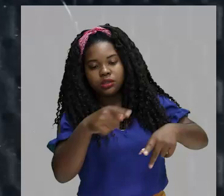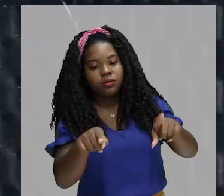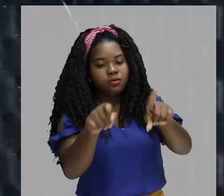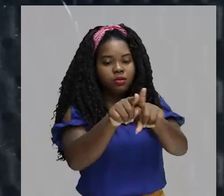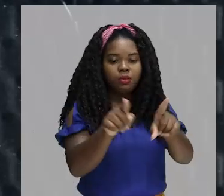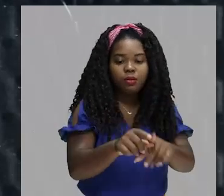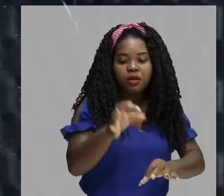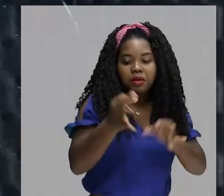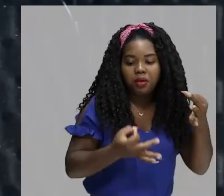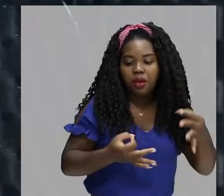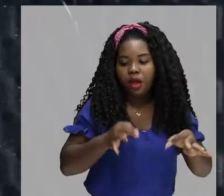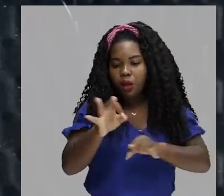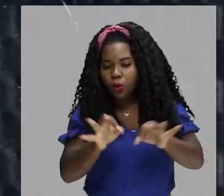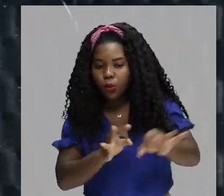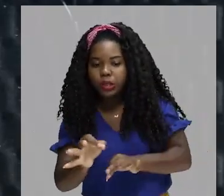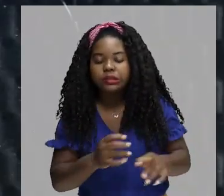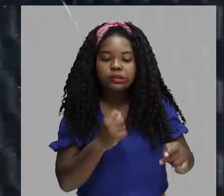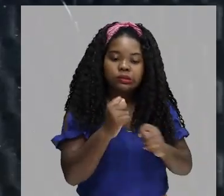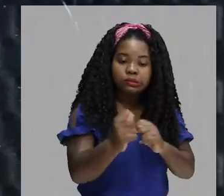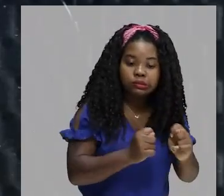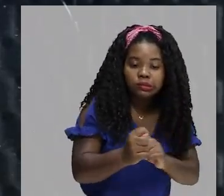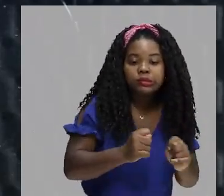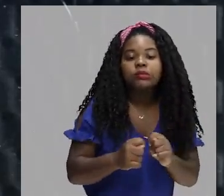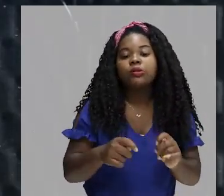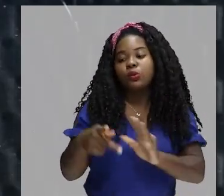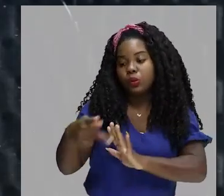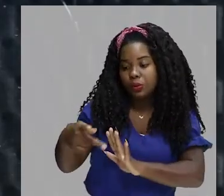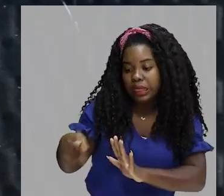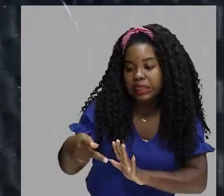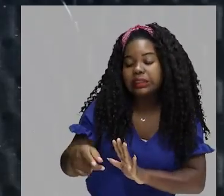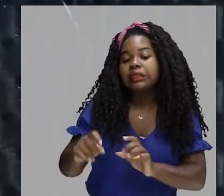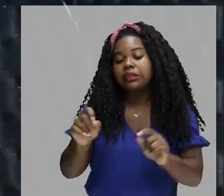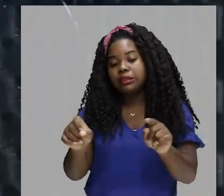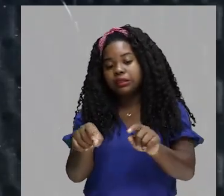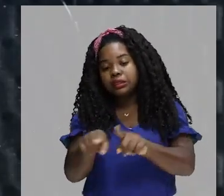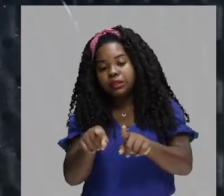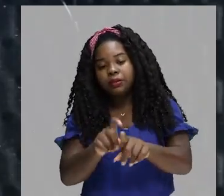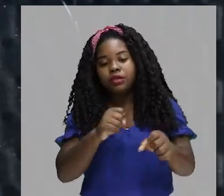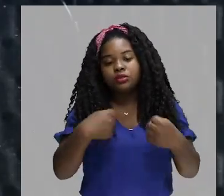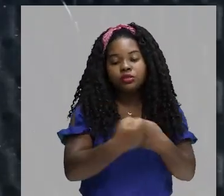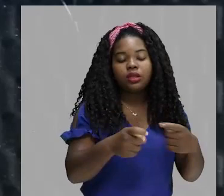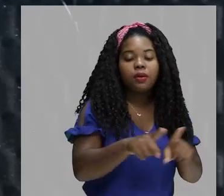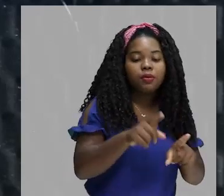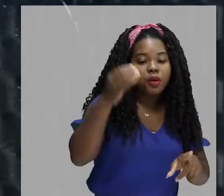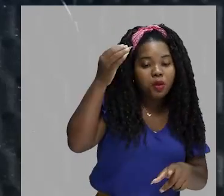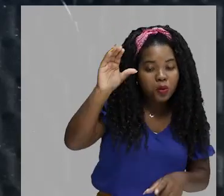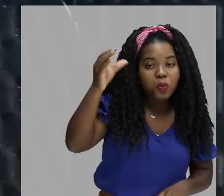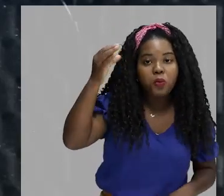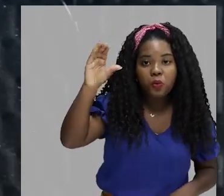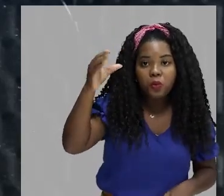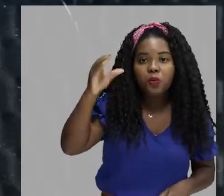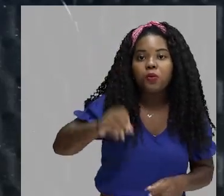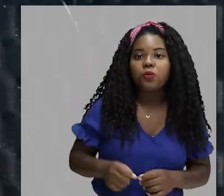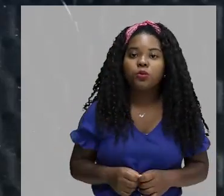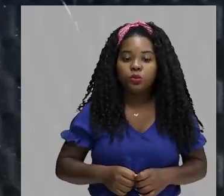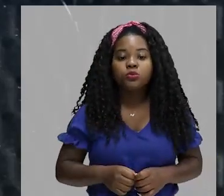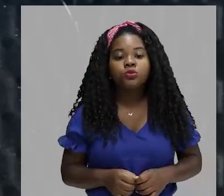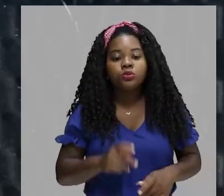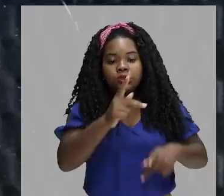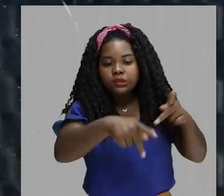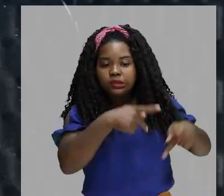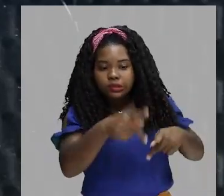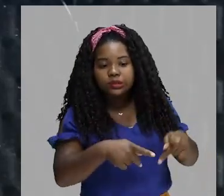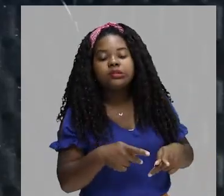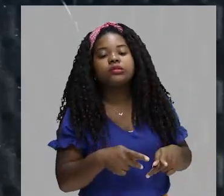a organização econômica deles, e até mesmo a sociedade e a cultura desses povos nativos,